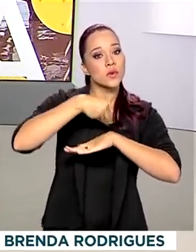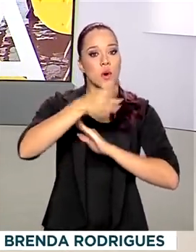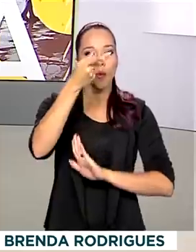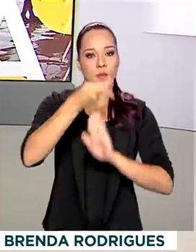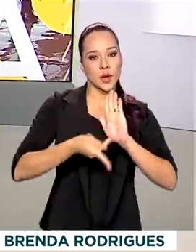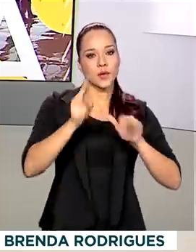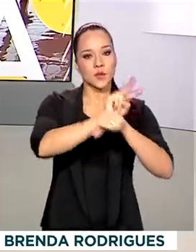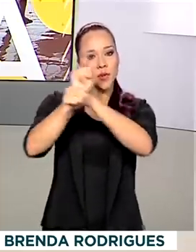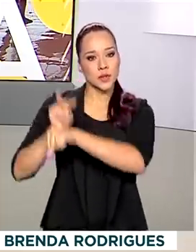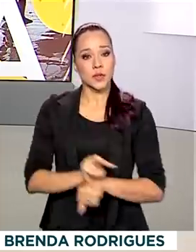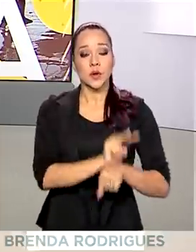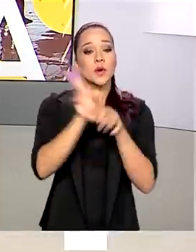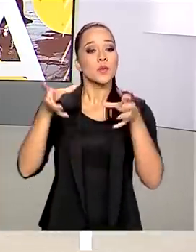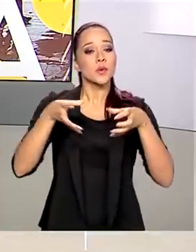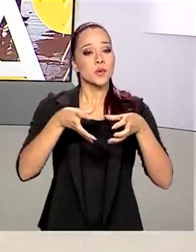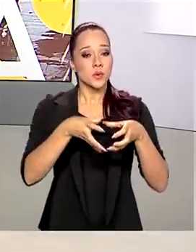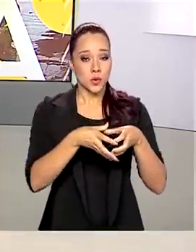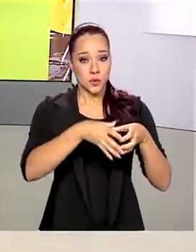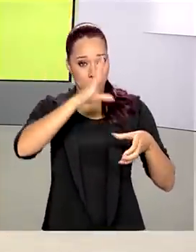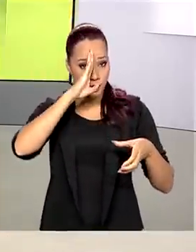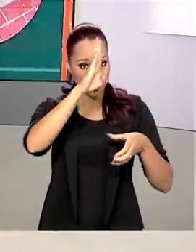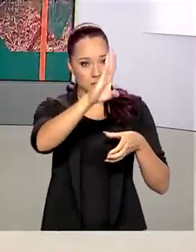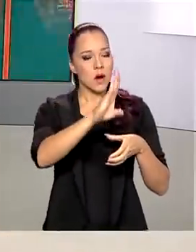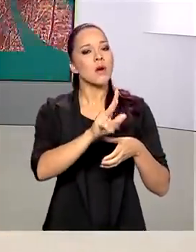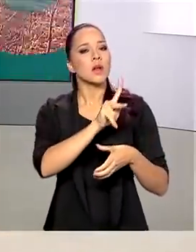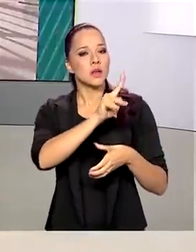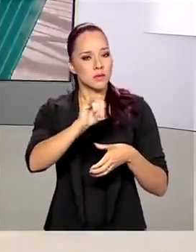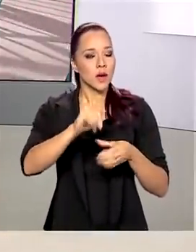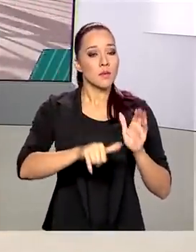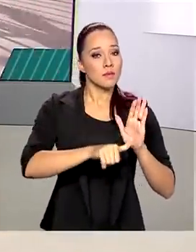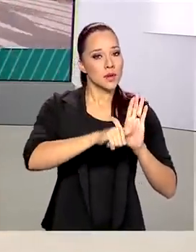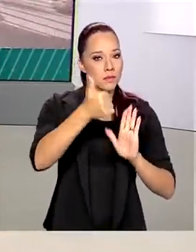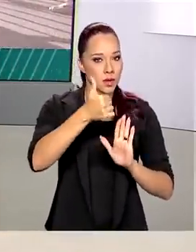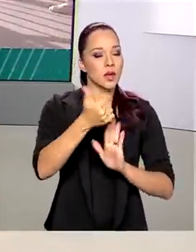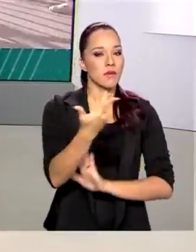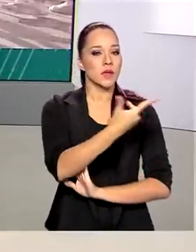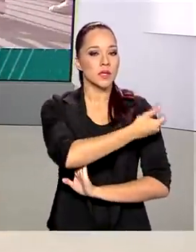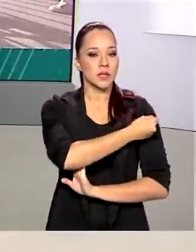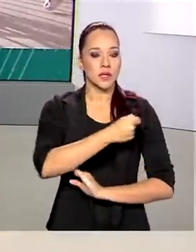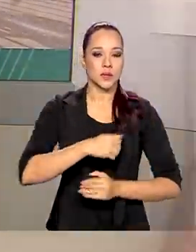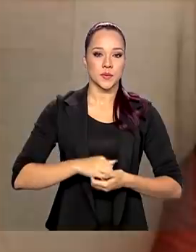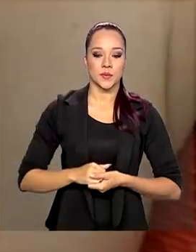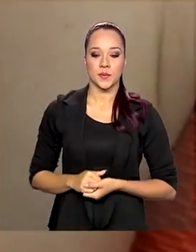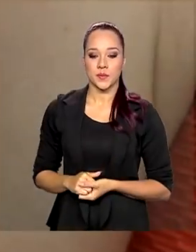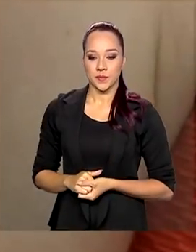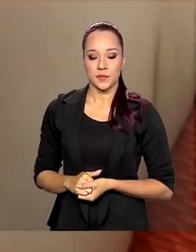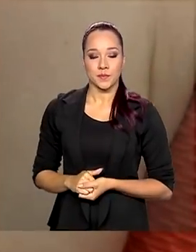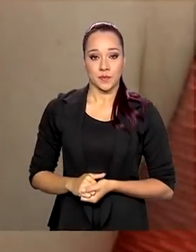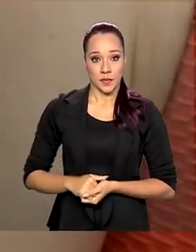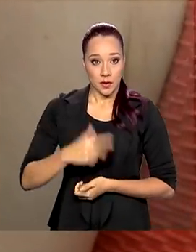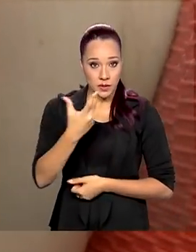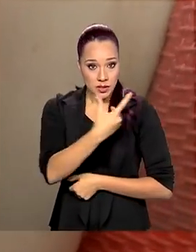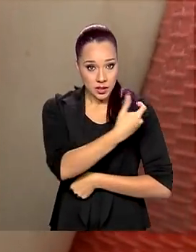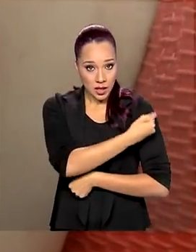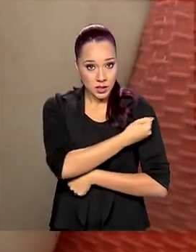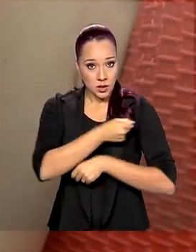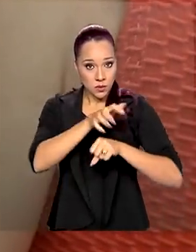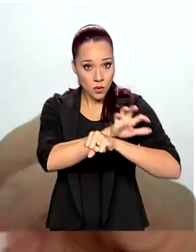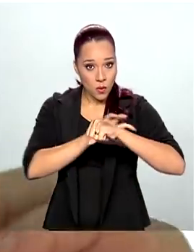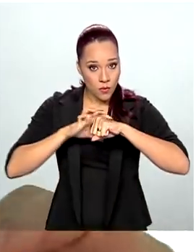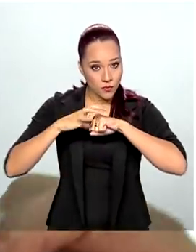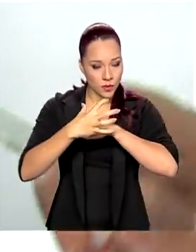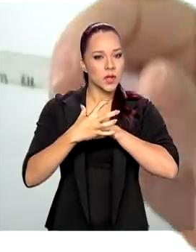de imunização para os grupos prioritários que devem receber primeiro a vacina. A vacinação contra a Covid